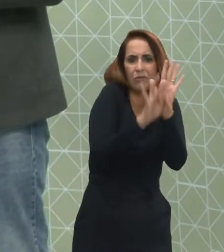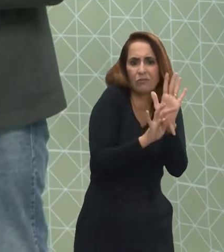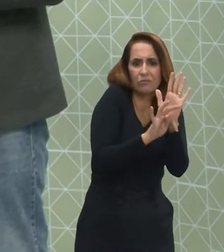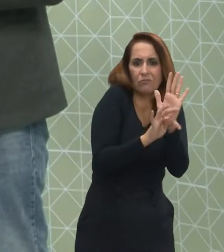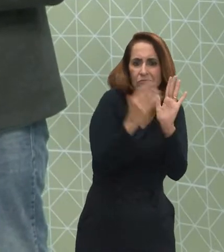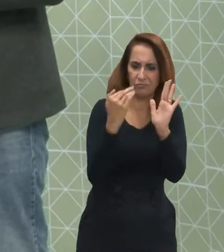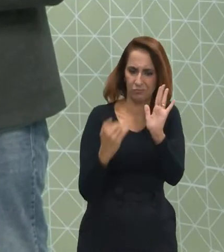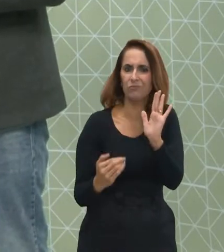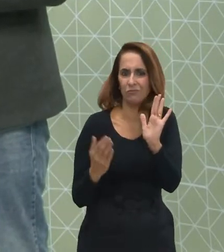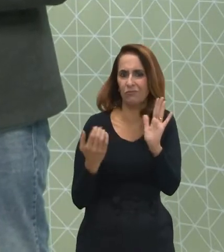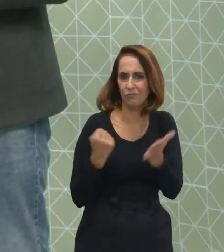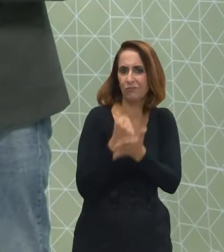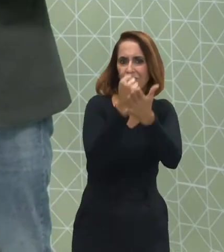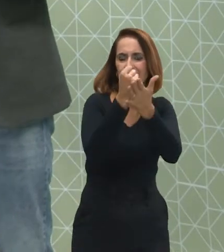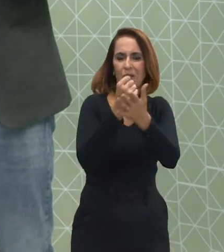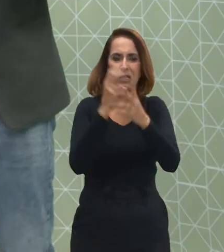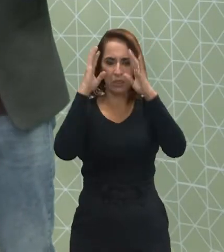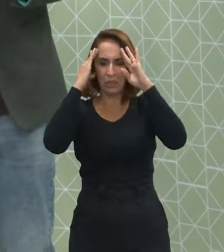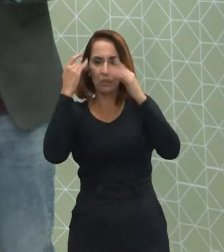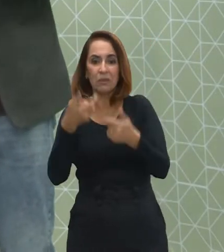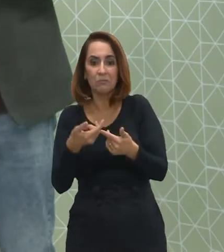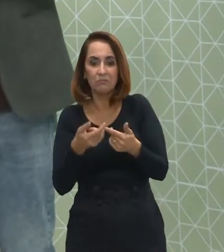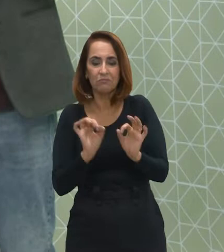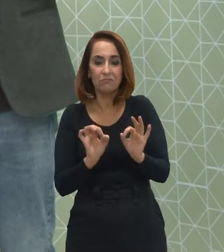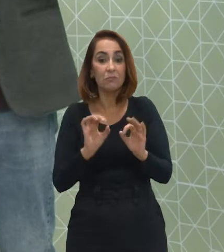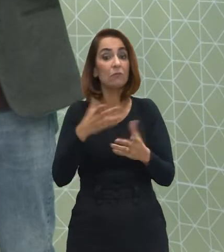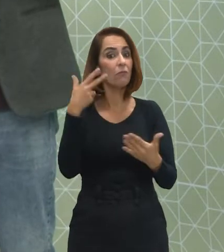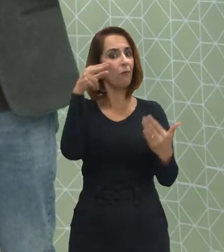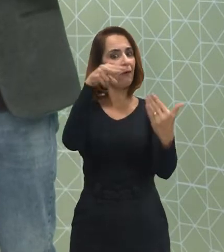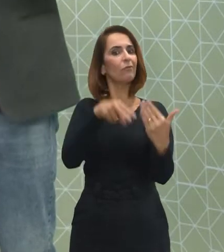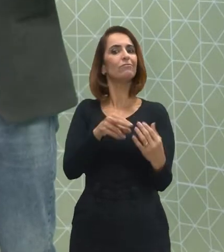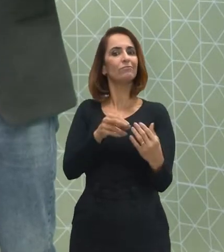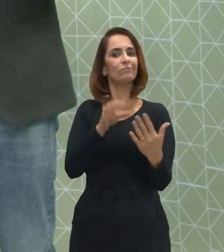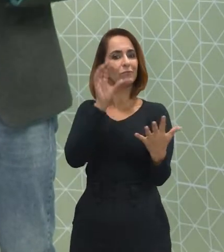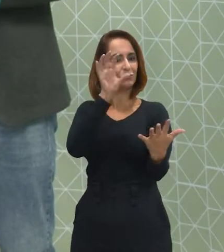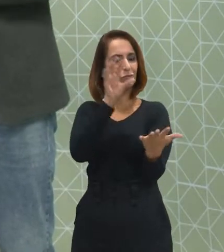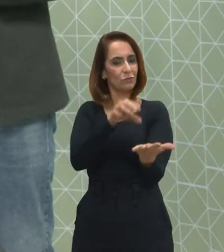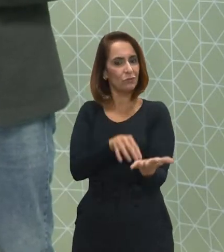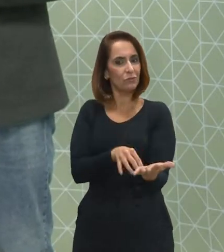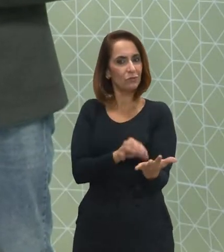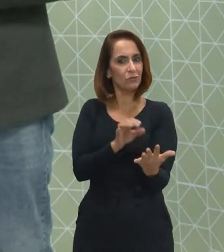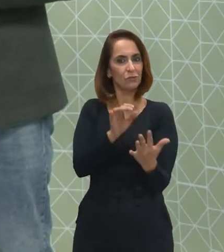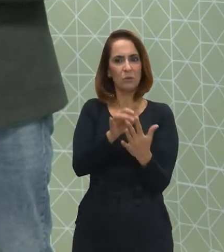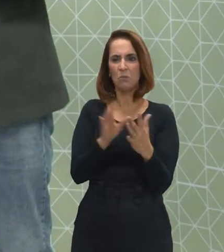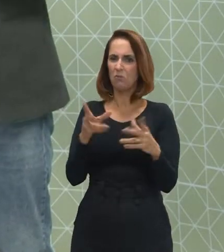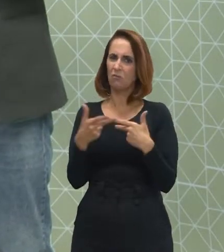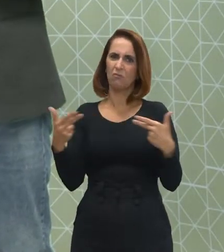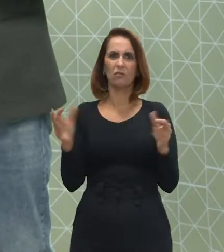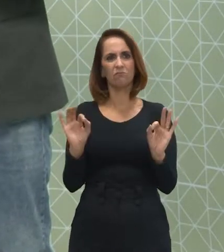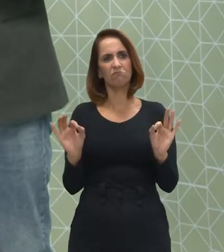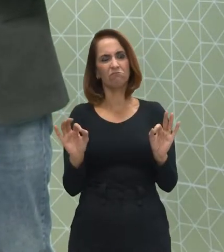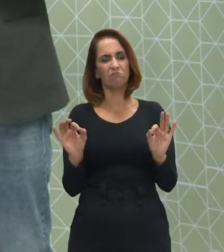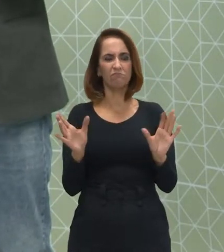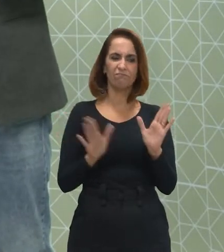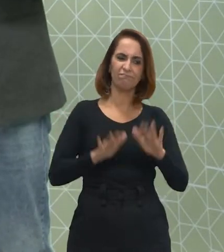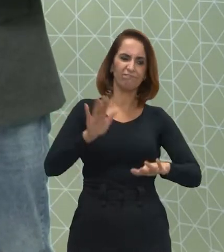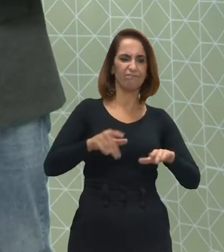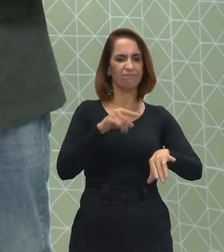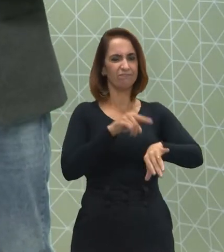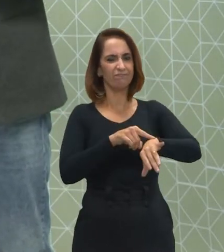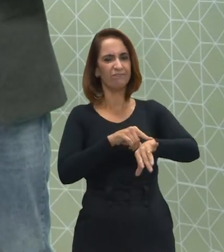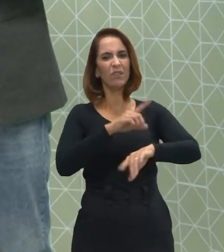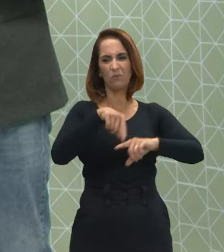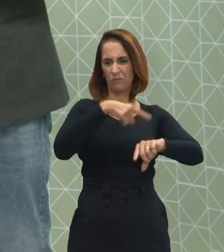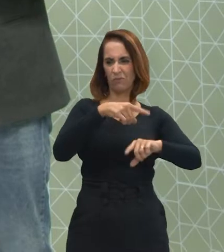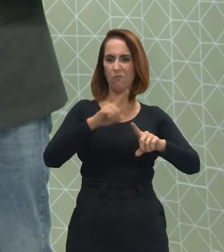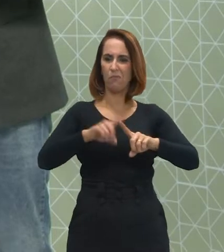vão ajudar muito. E onde? Qual é a localização, muitas vezes, temporal,